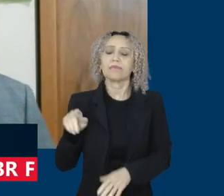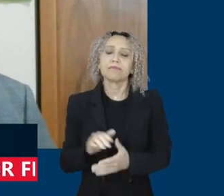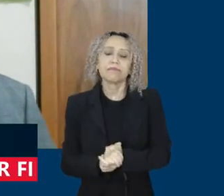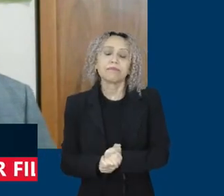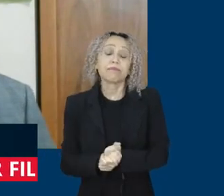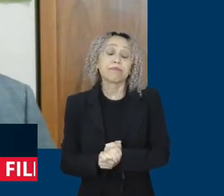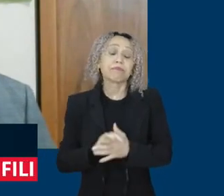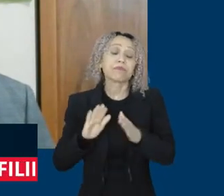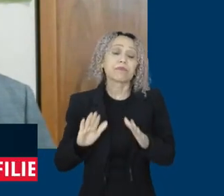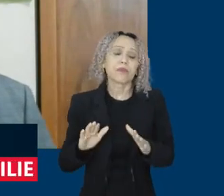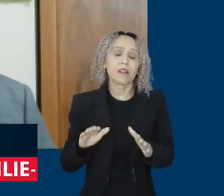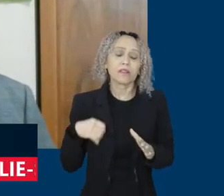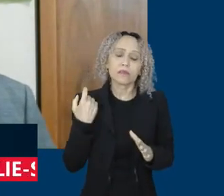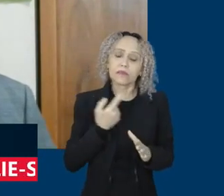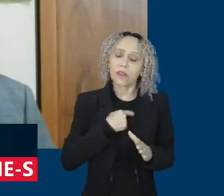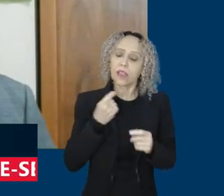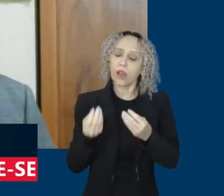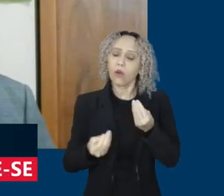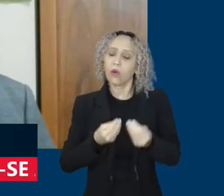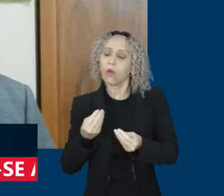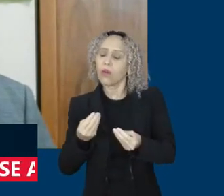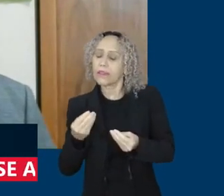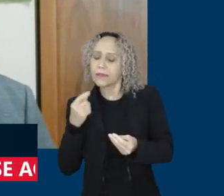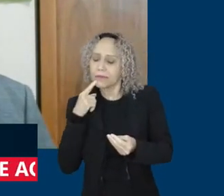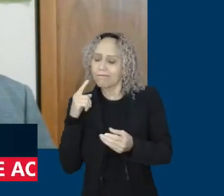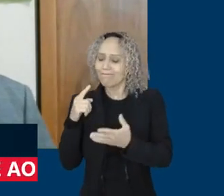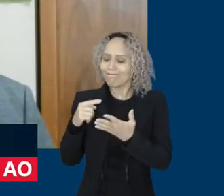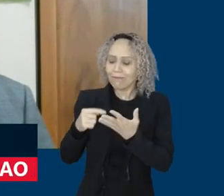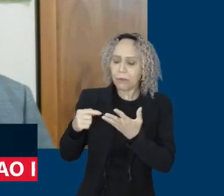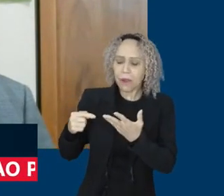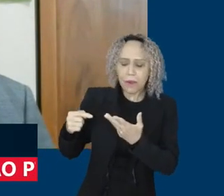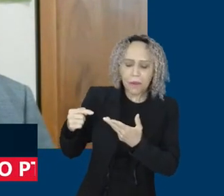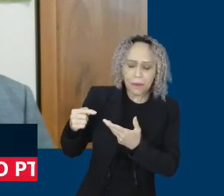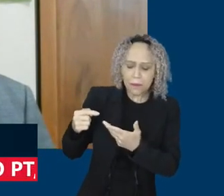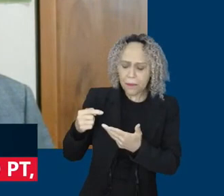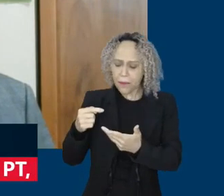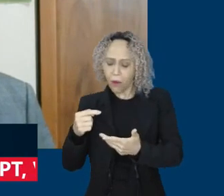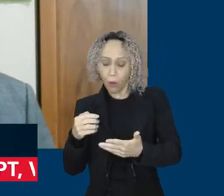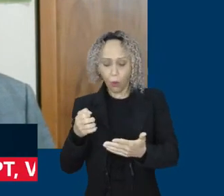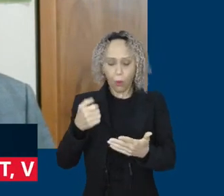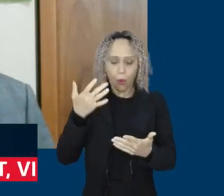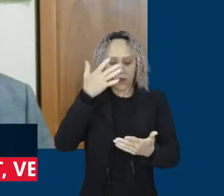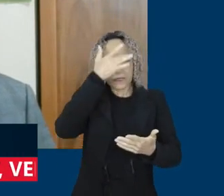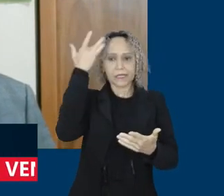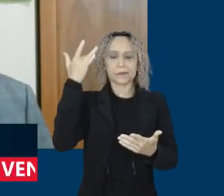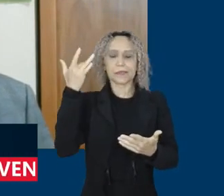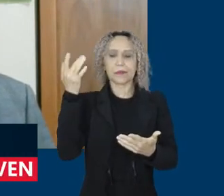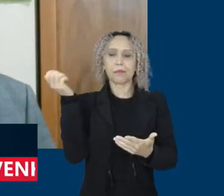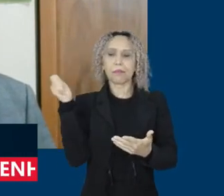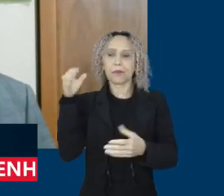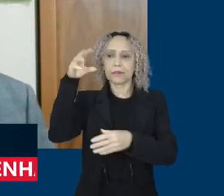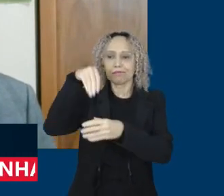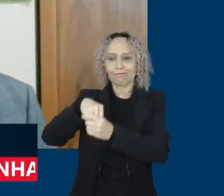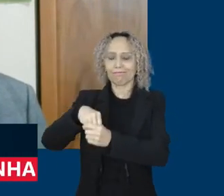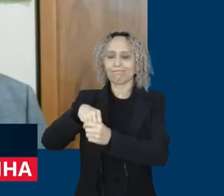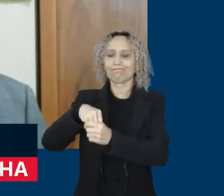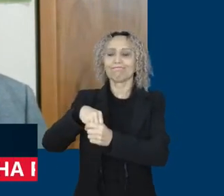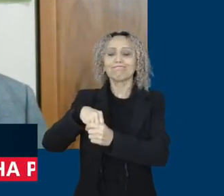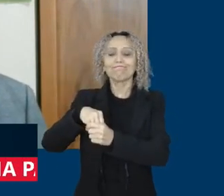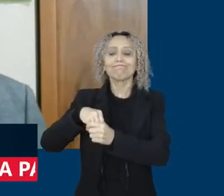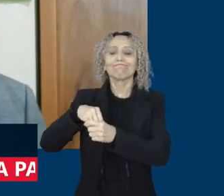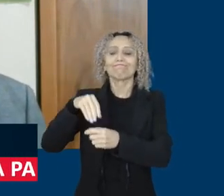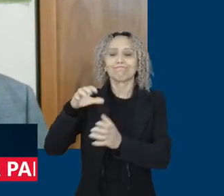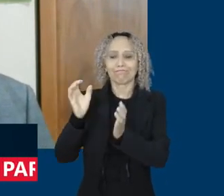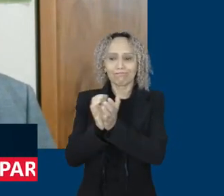feito agora por nós, nós teremos direito a uma vaga a mais. o que nós estamos discutindo. Na verdade, o Partido